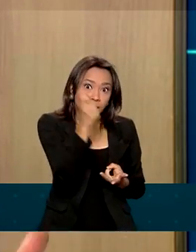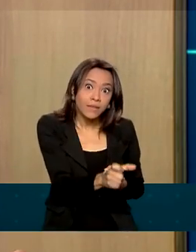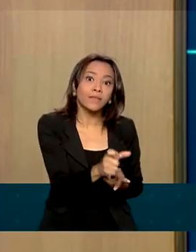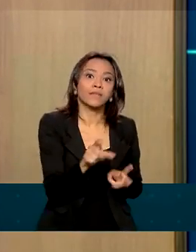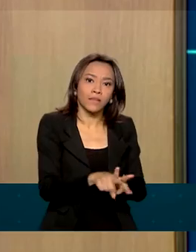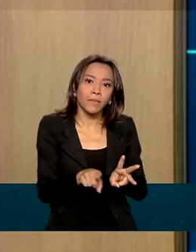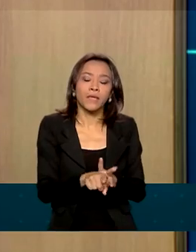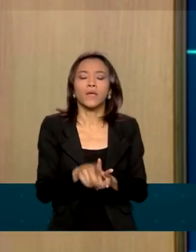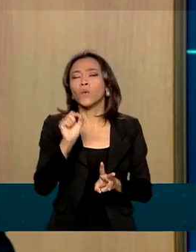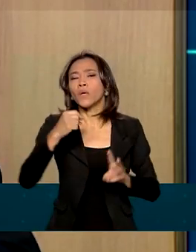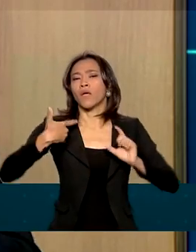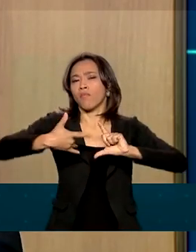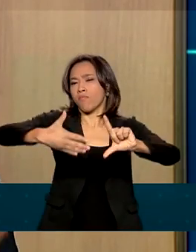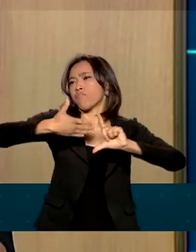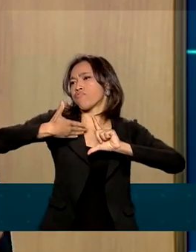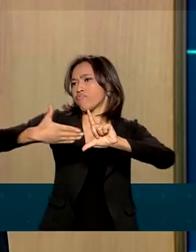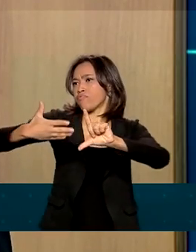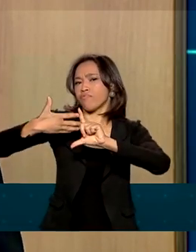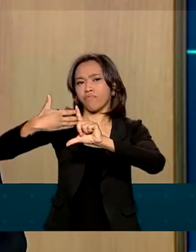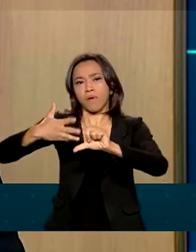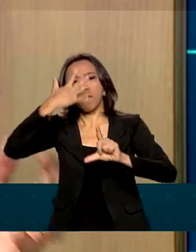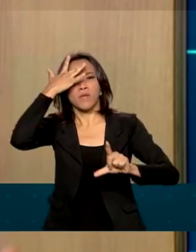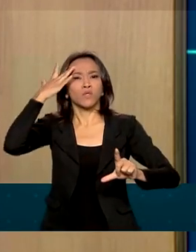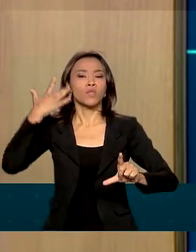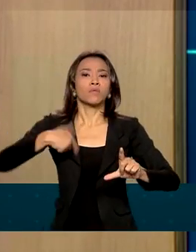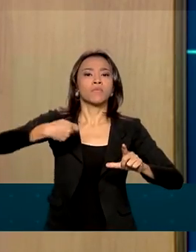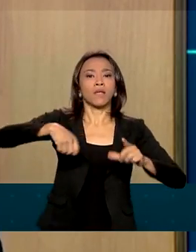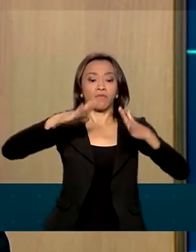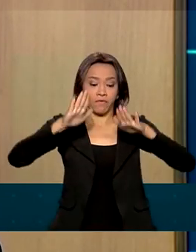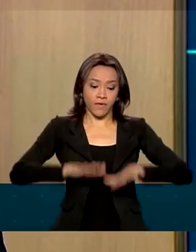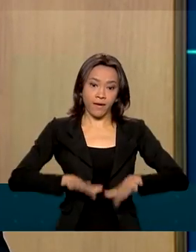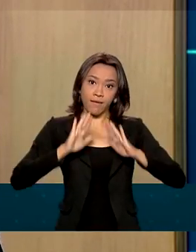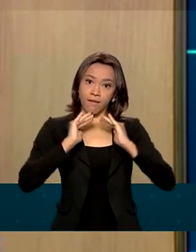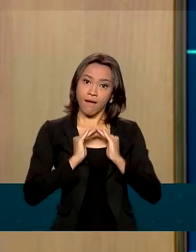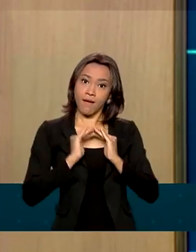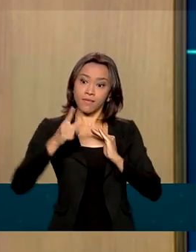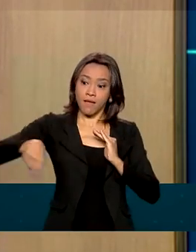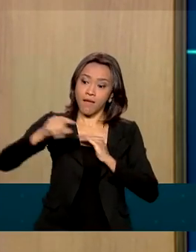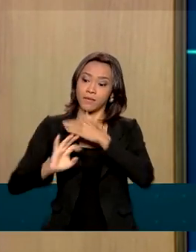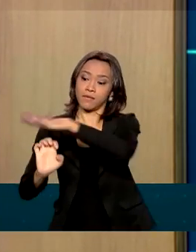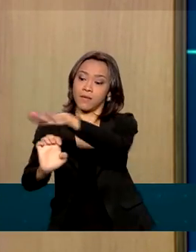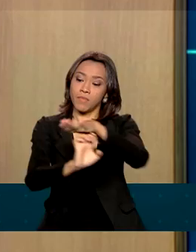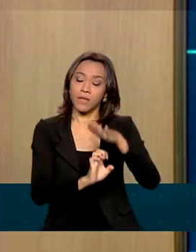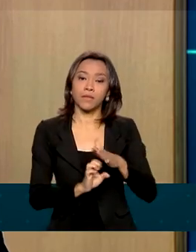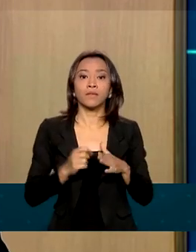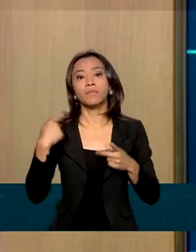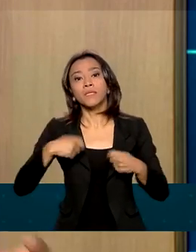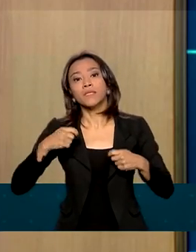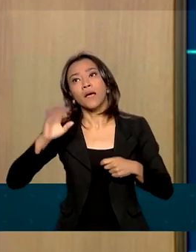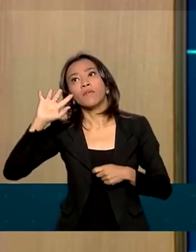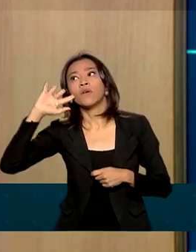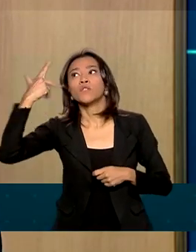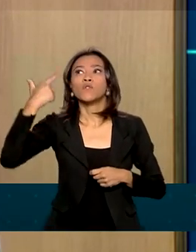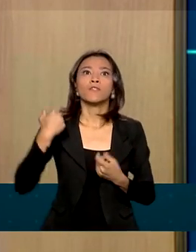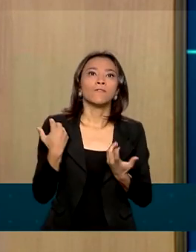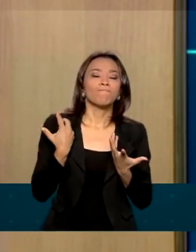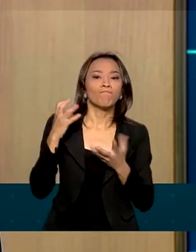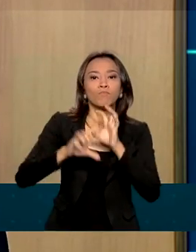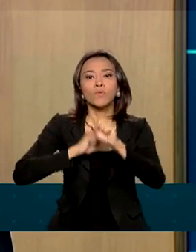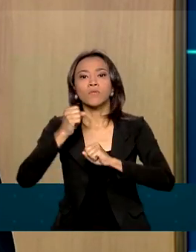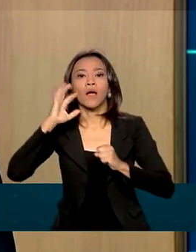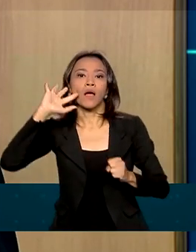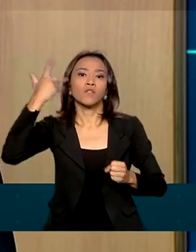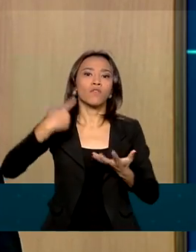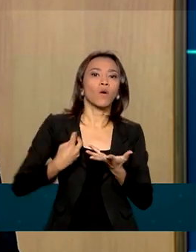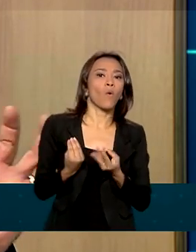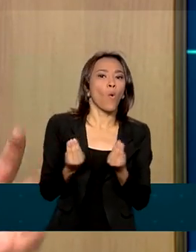foi a questão das videoconferências. Quando muitos trabalhadores tiveram que trabalhar nas suas casas, as empresas tiveram que buscar soluções para manter os seus